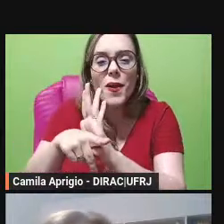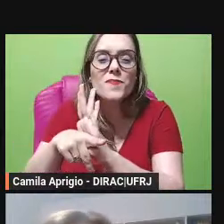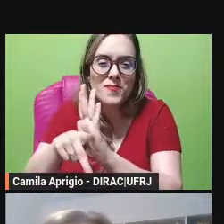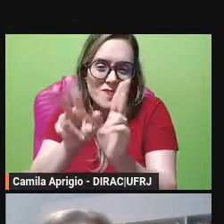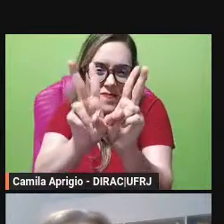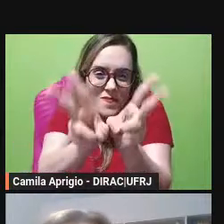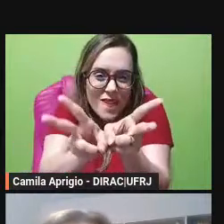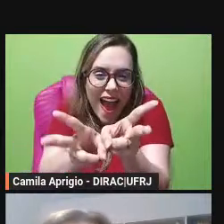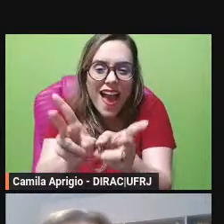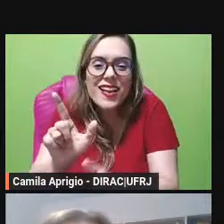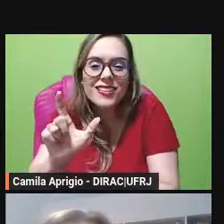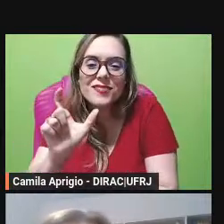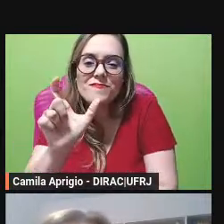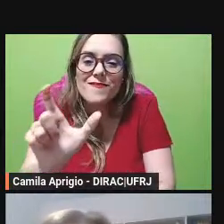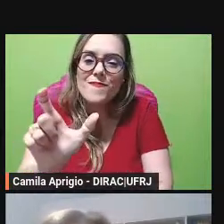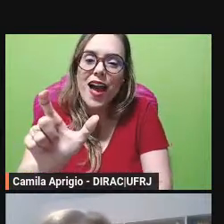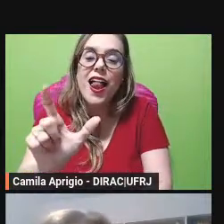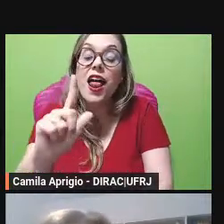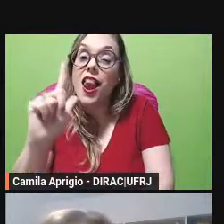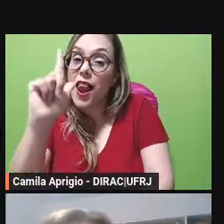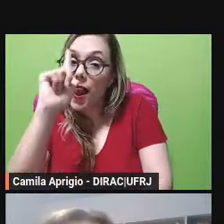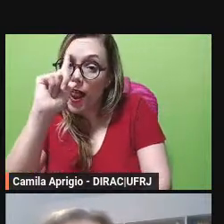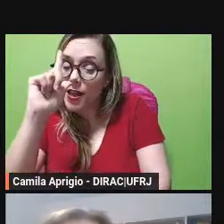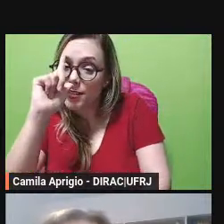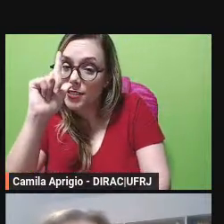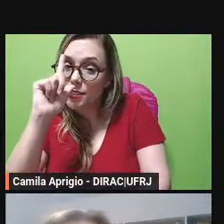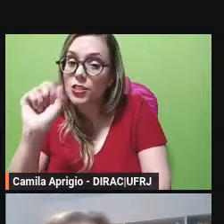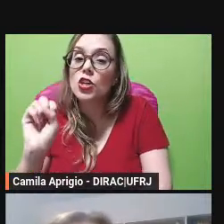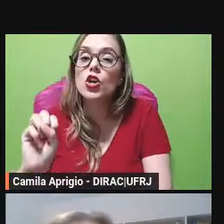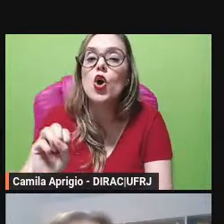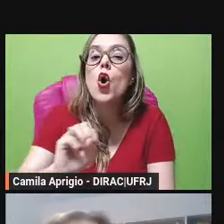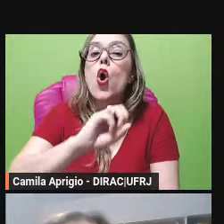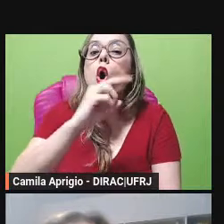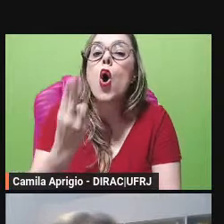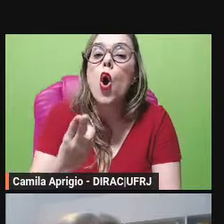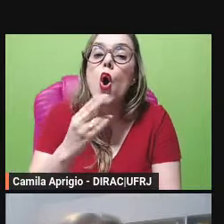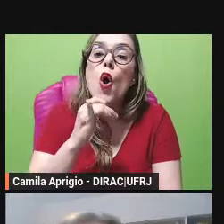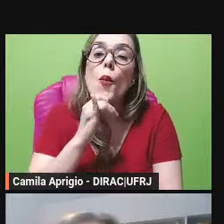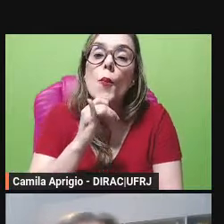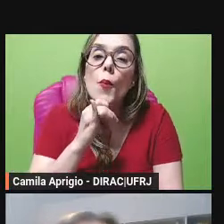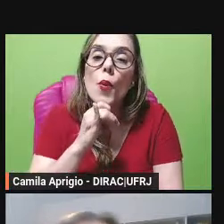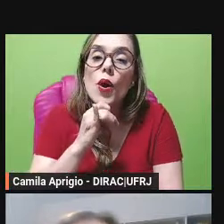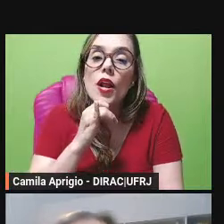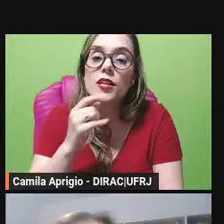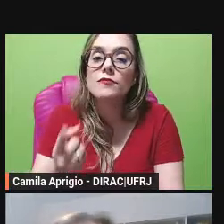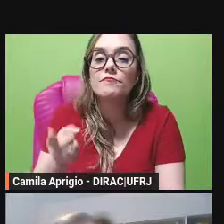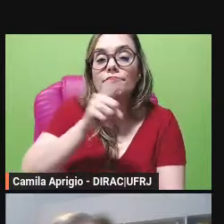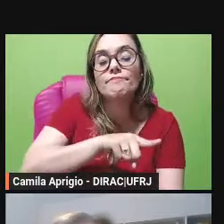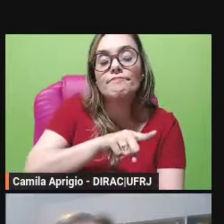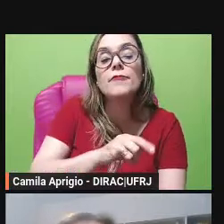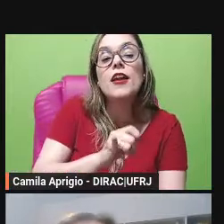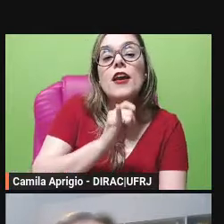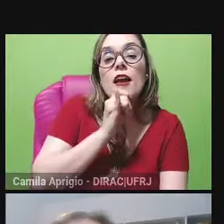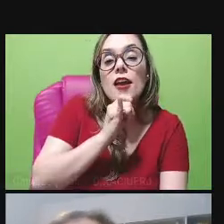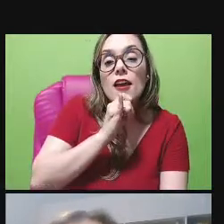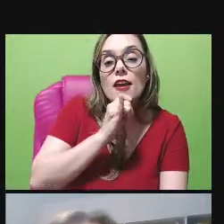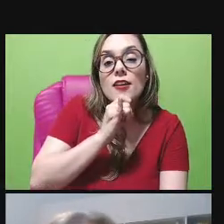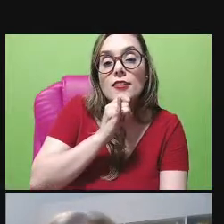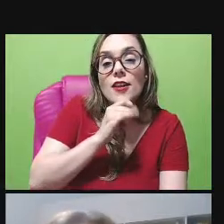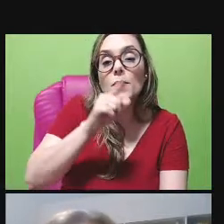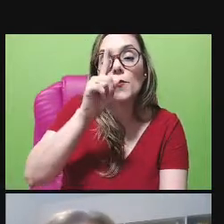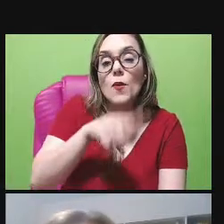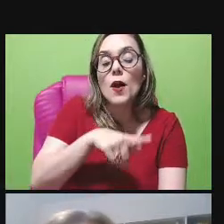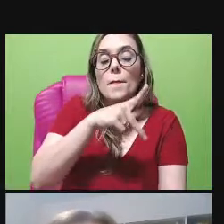expressa pela palavra mitos como pela palavra logos as duas palavras no